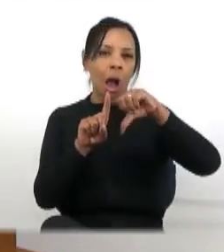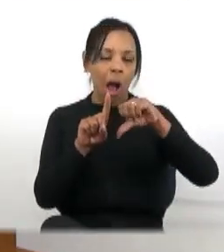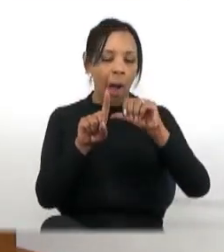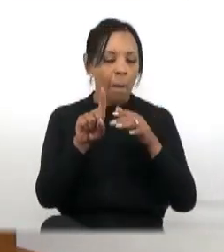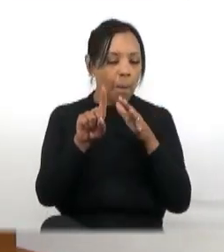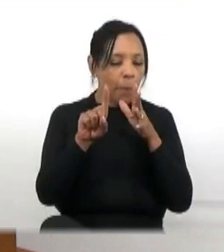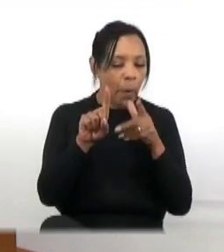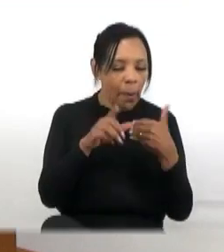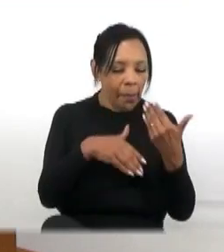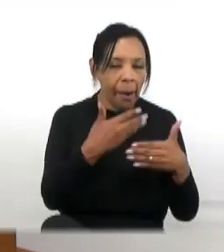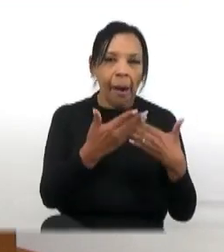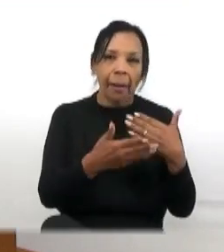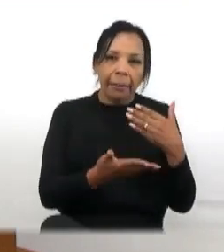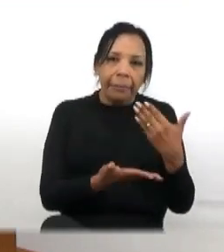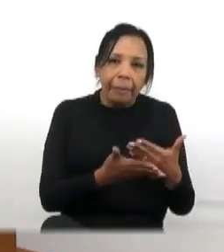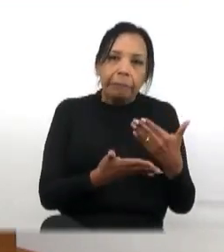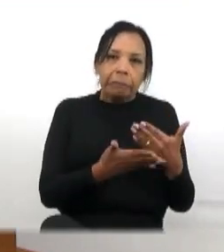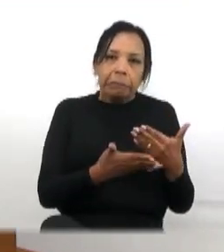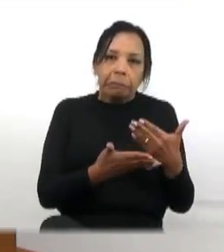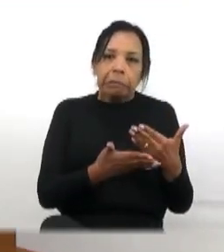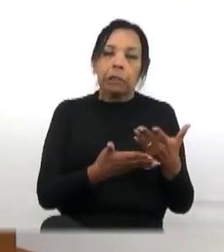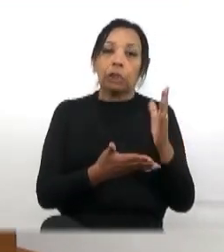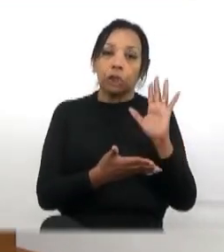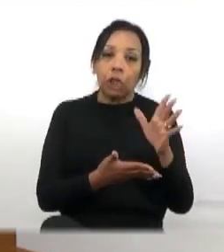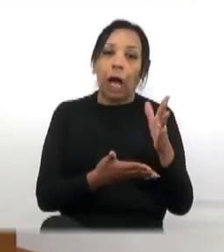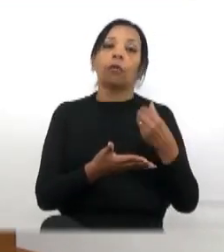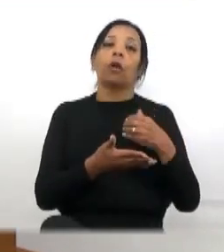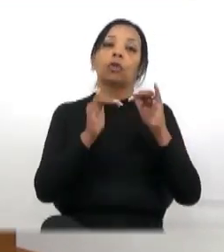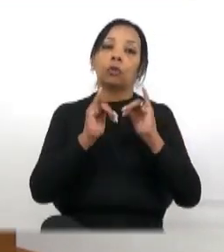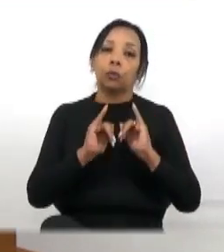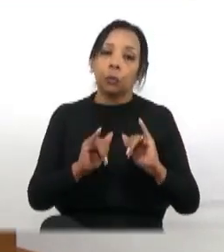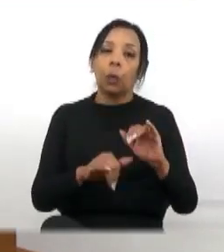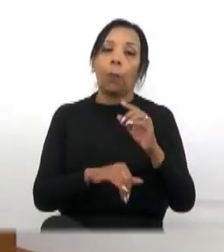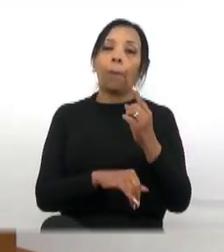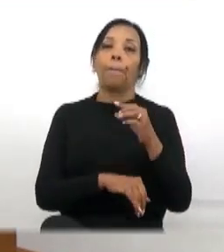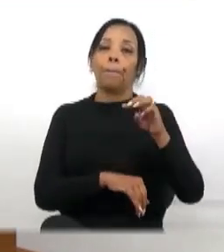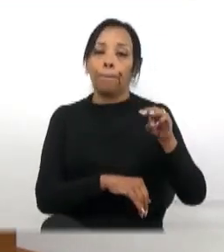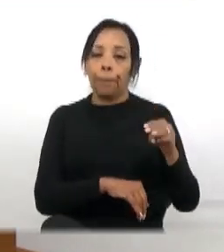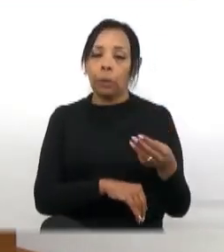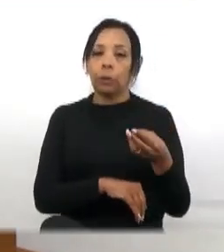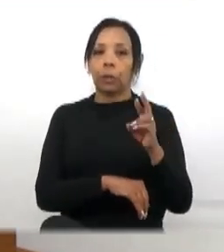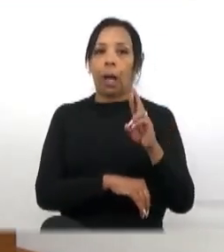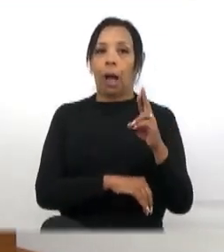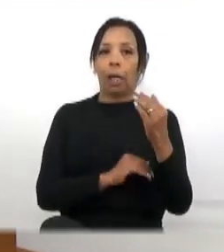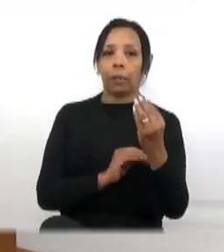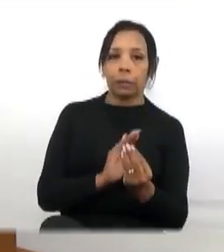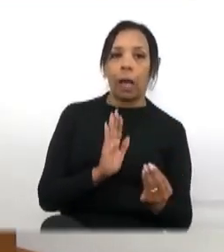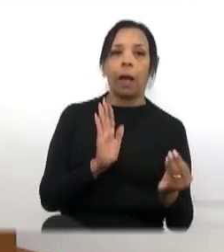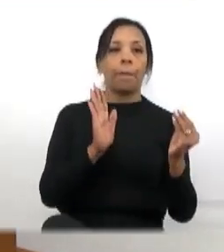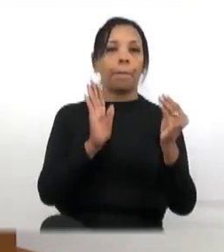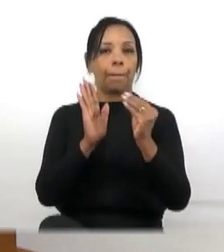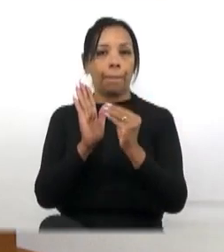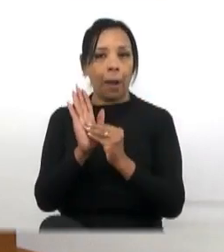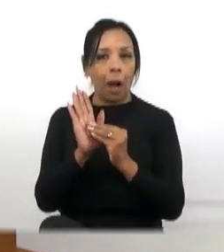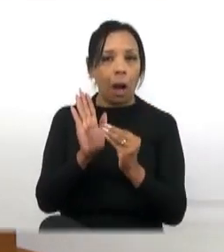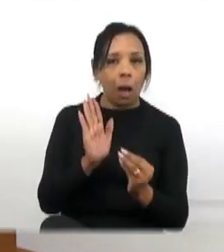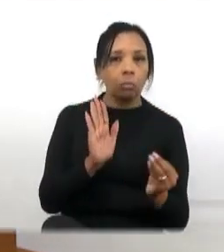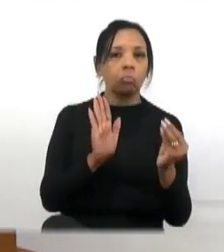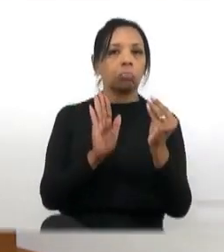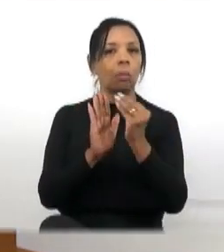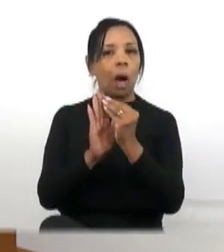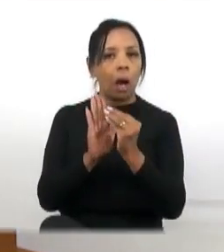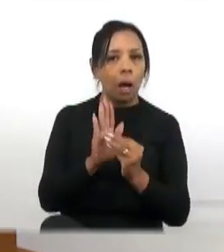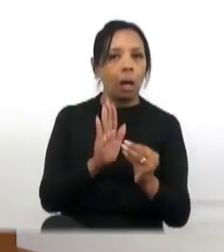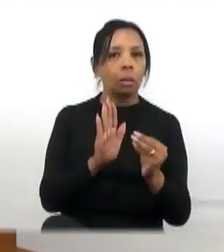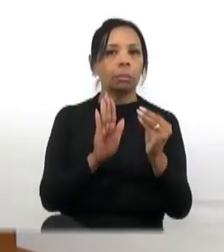cujo prefeitura já ofertou quase um milhão de reais a mais do que deveria para essa obra, ou seja, já